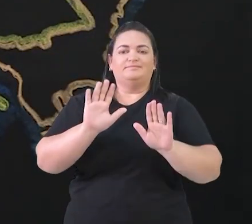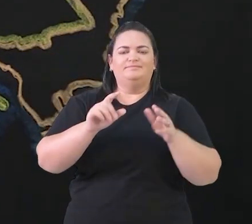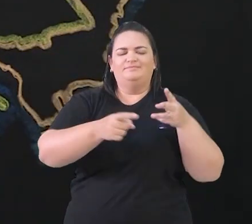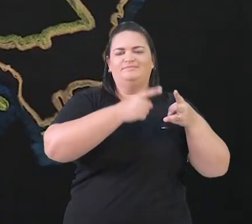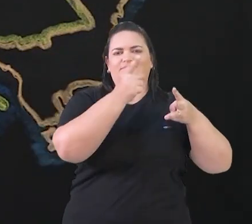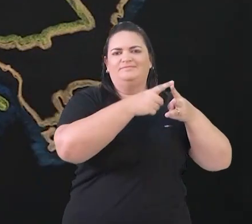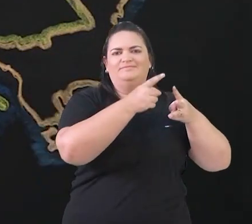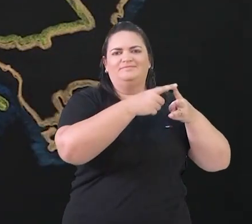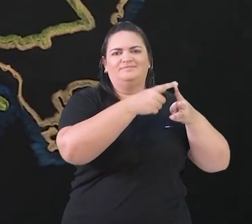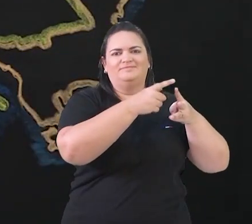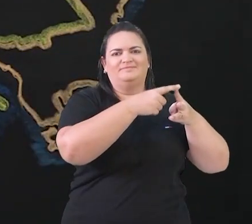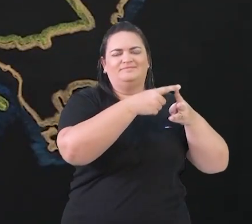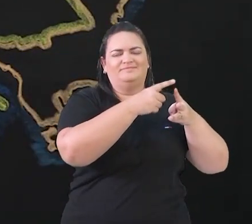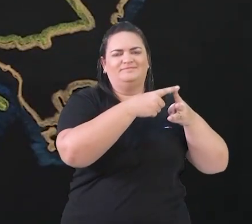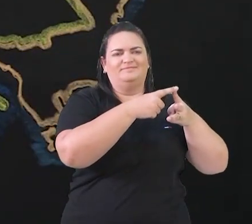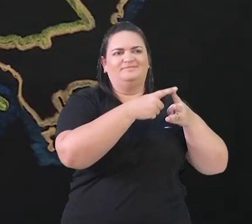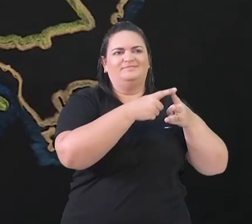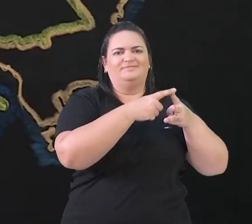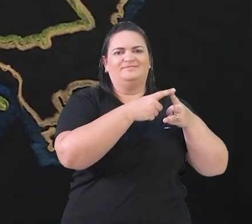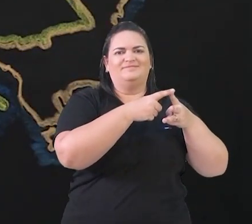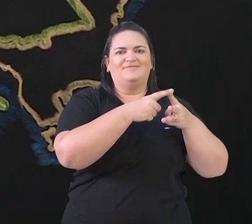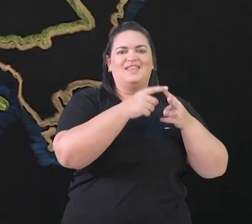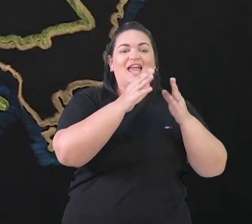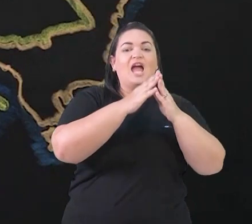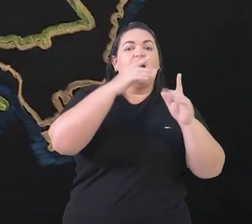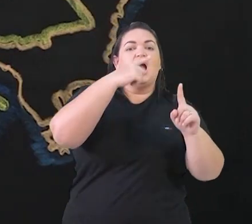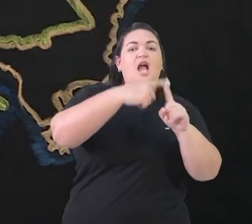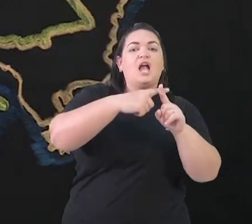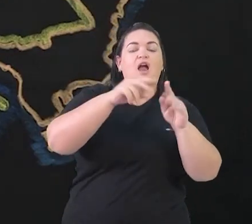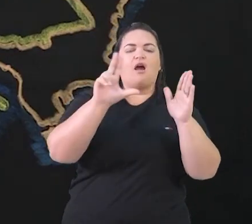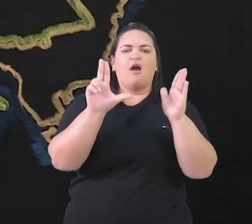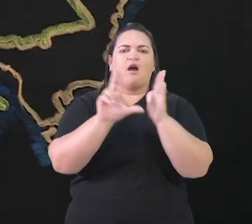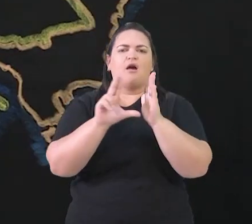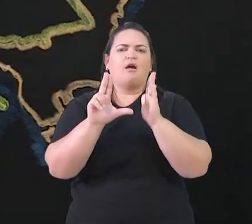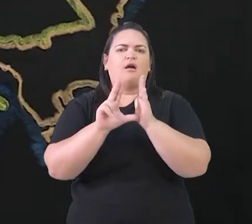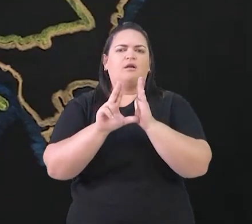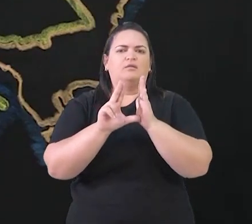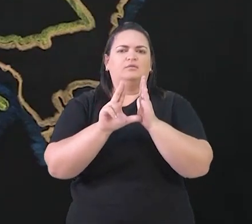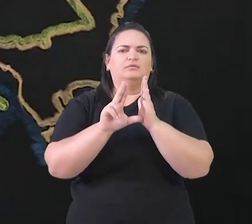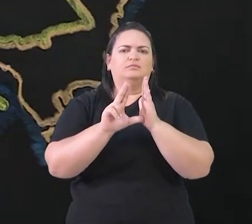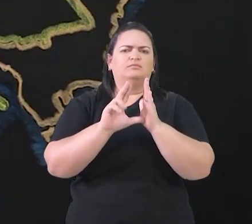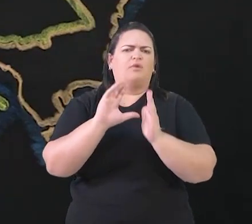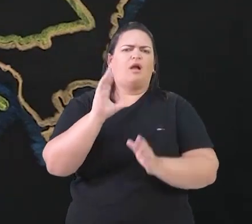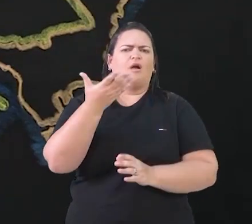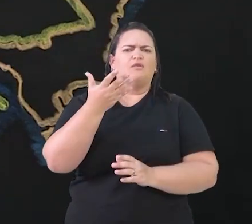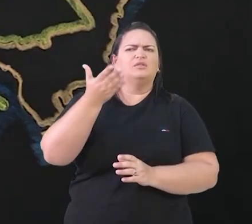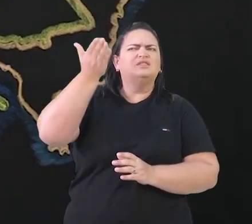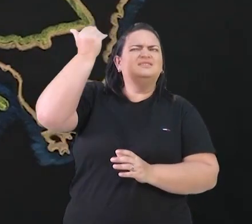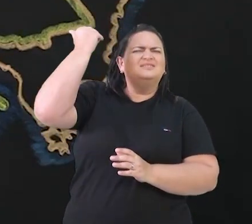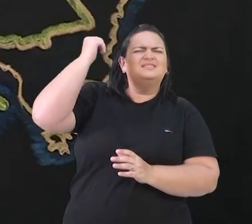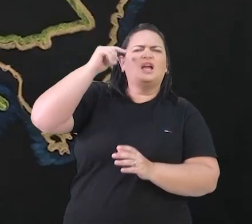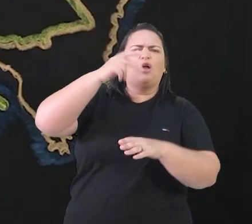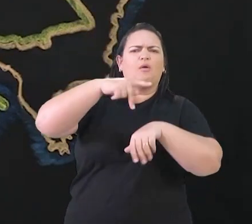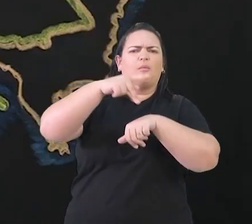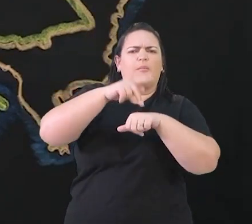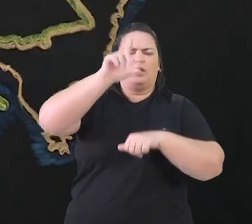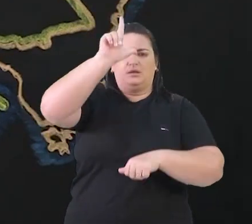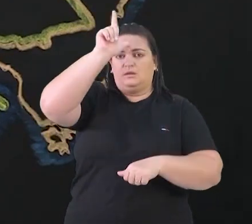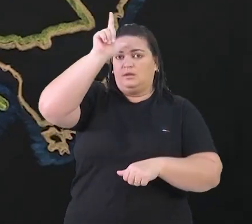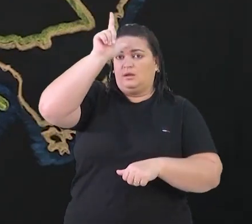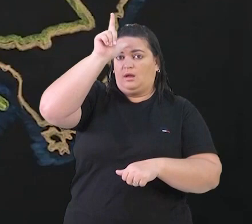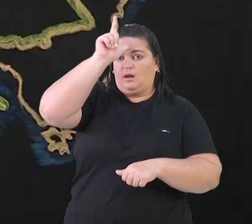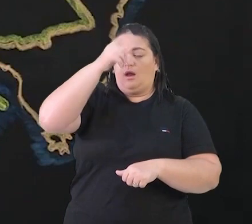movimento de reforma importante foi o da Igreja Luterana. Ele aconteceu onde hoje é a Alemanha, onde